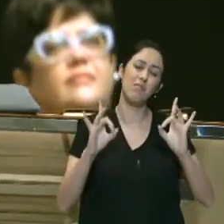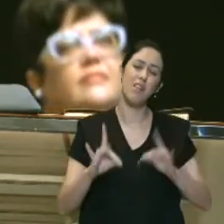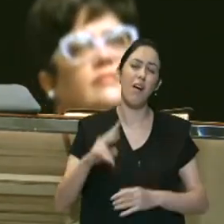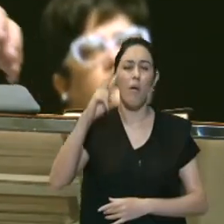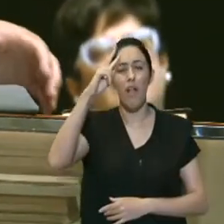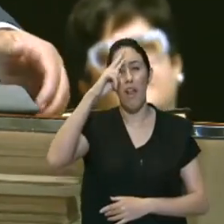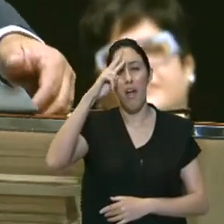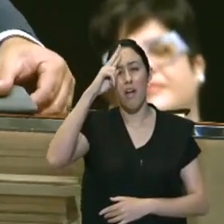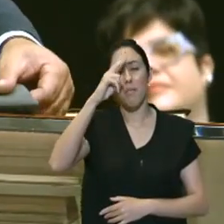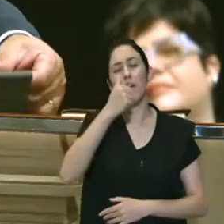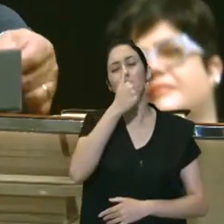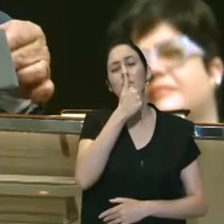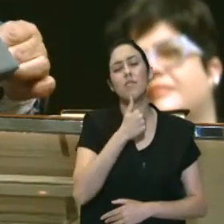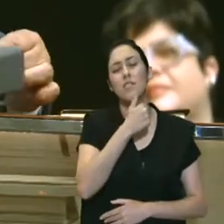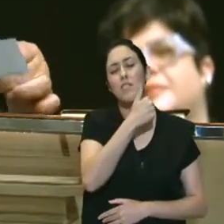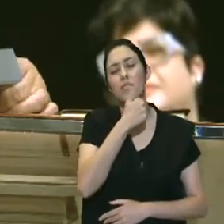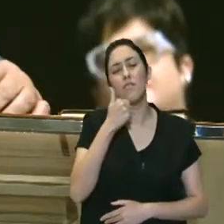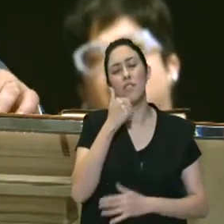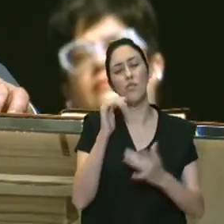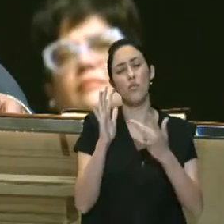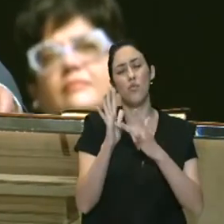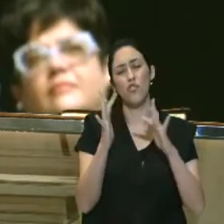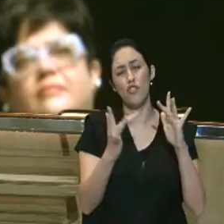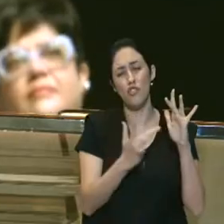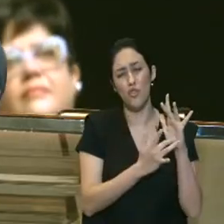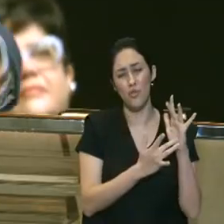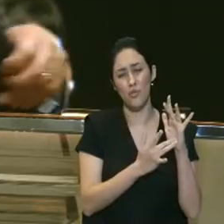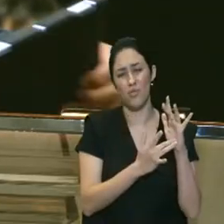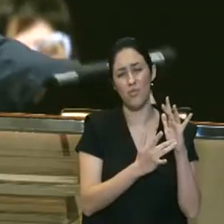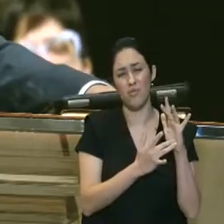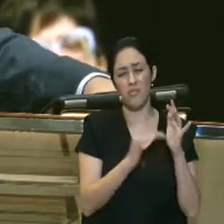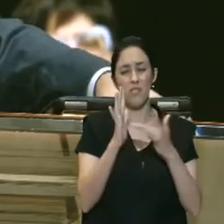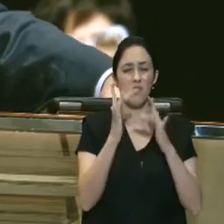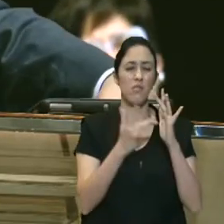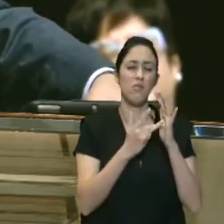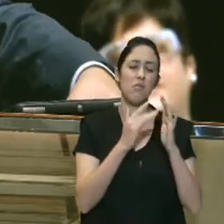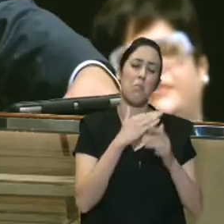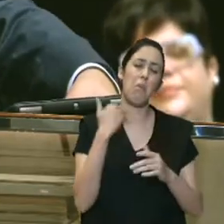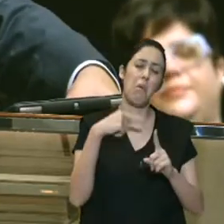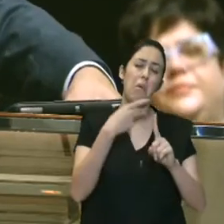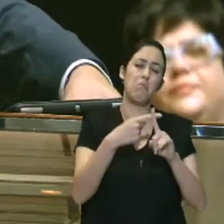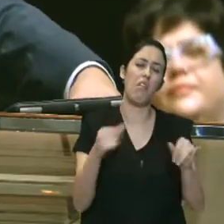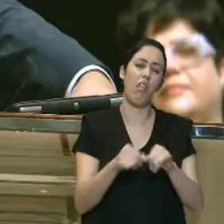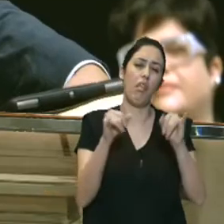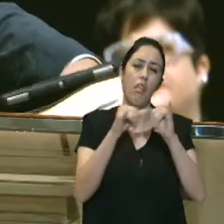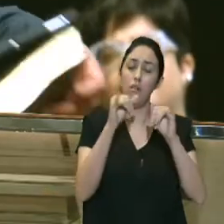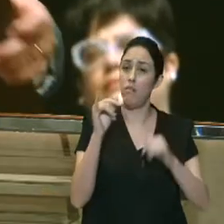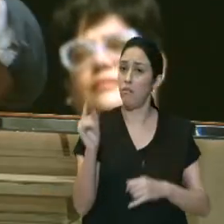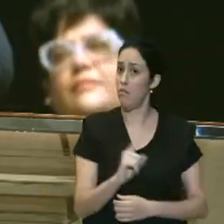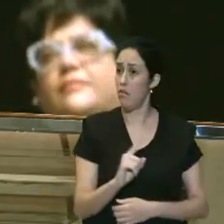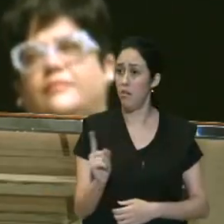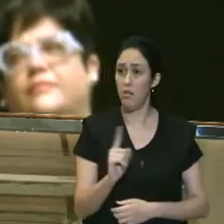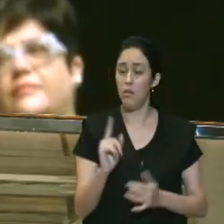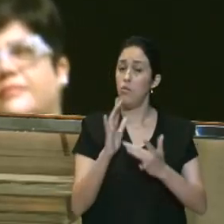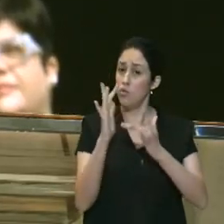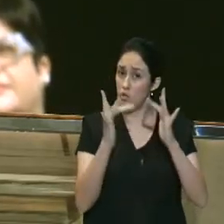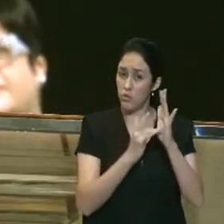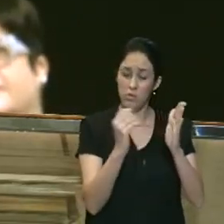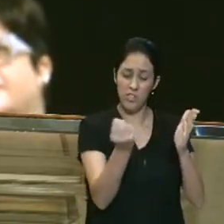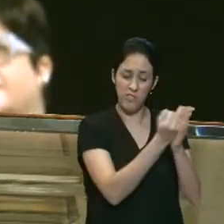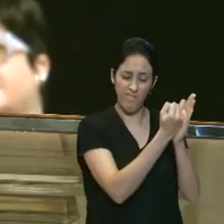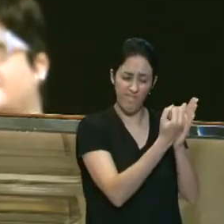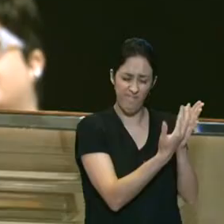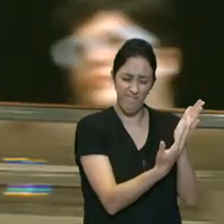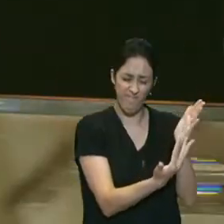que o sacrifício de Jesus não foi em vão lembrar que Jesus derramou seu sangue